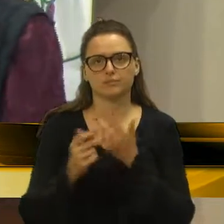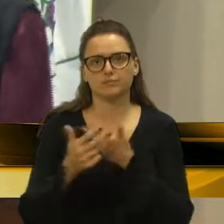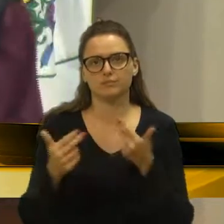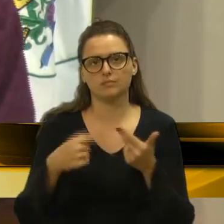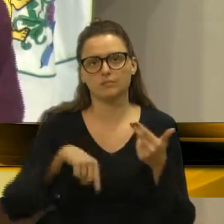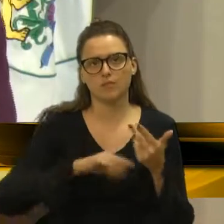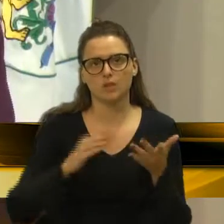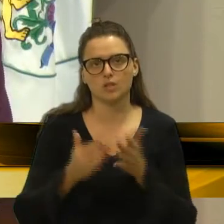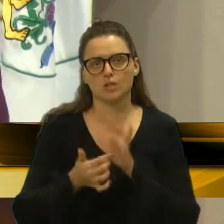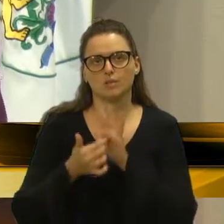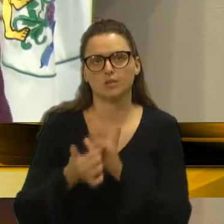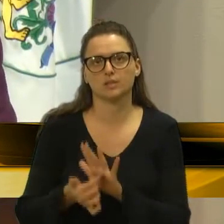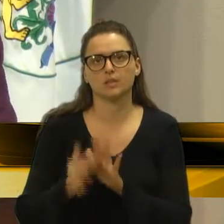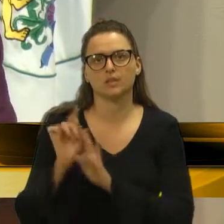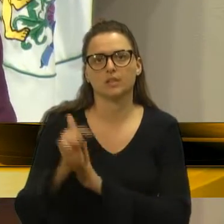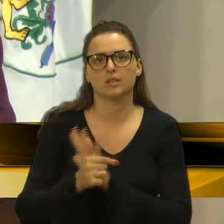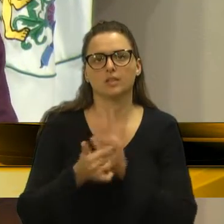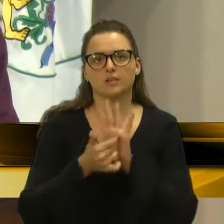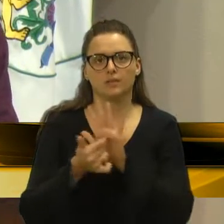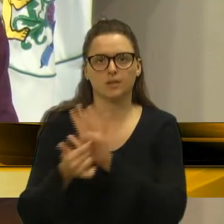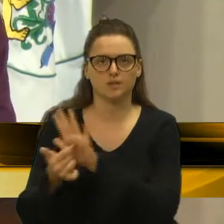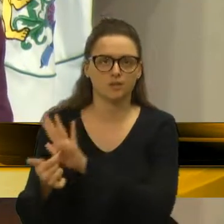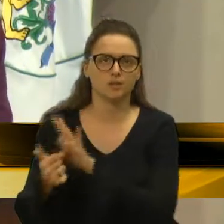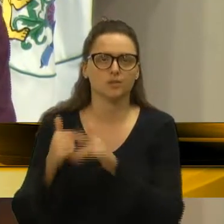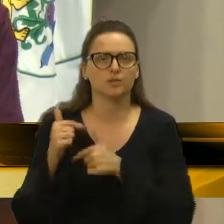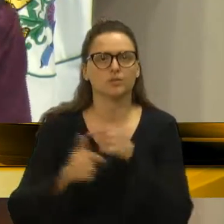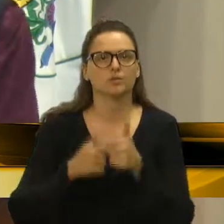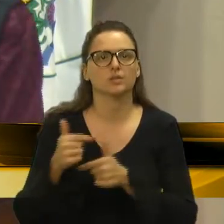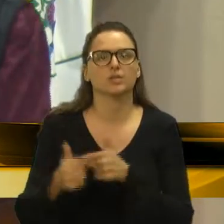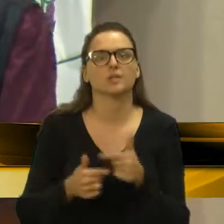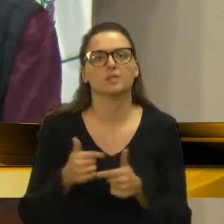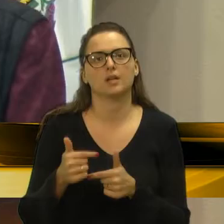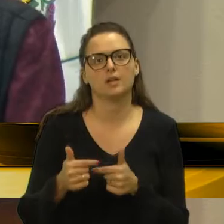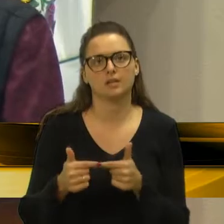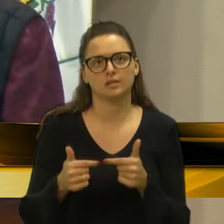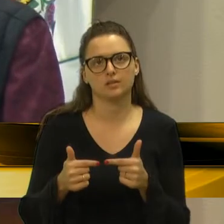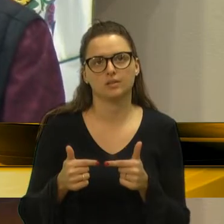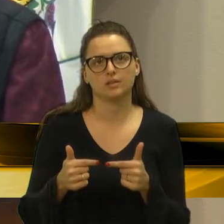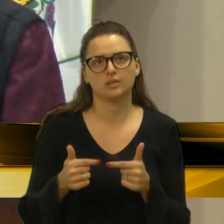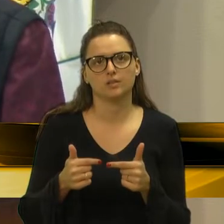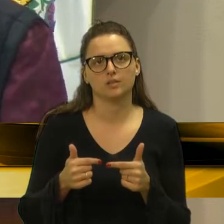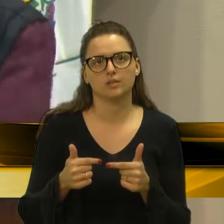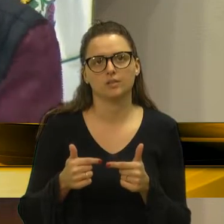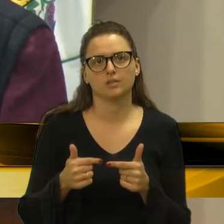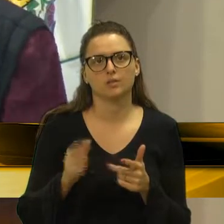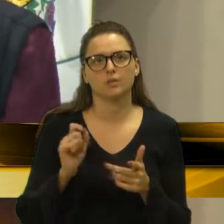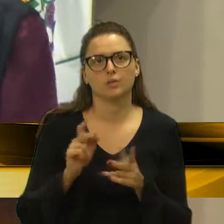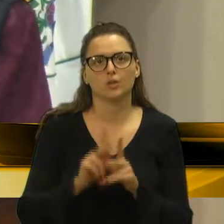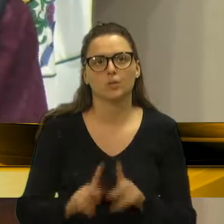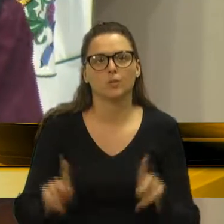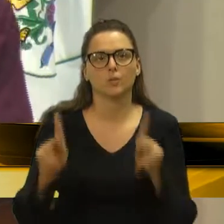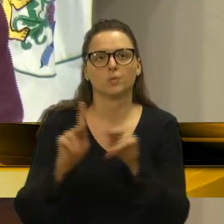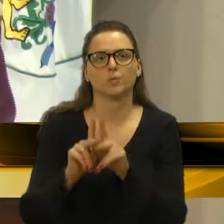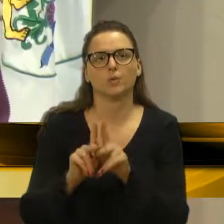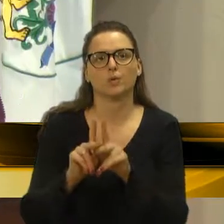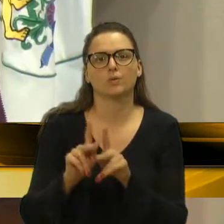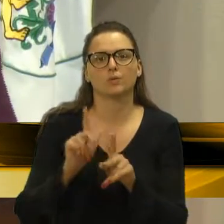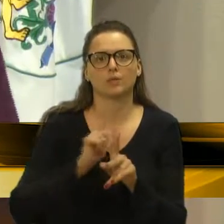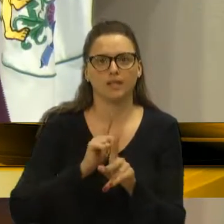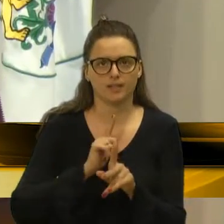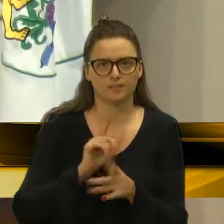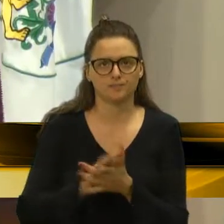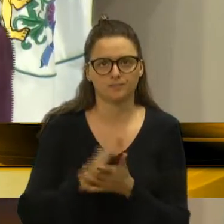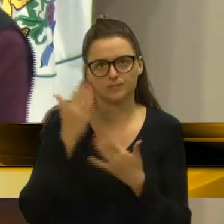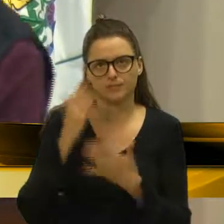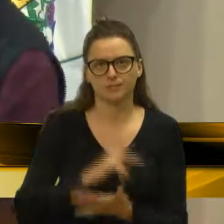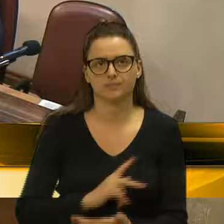assim, na sequência, a gente vai mostrando, o trabalho, e assim, da, que o povo, que o nosso povo, fique contemplado, era isso,